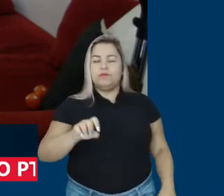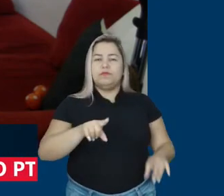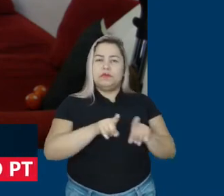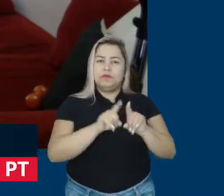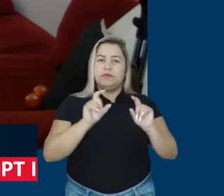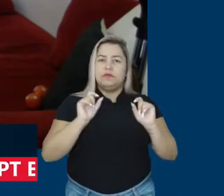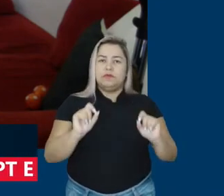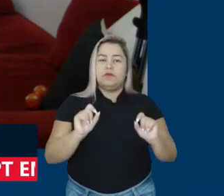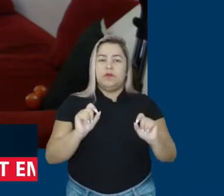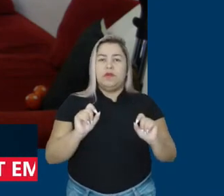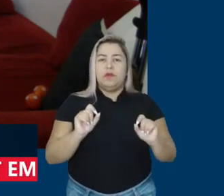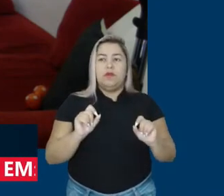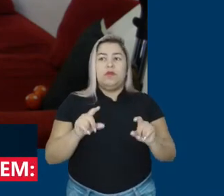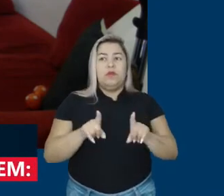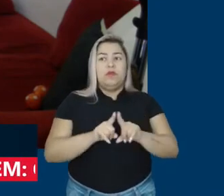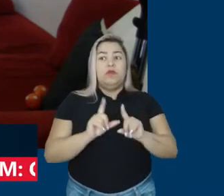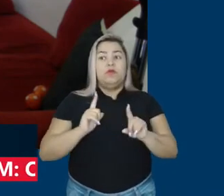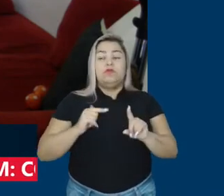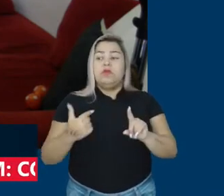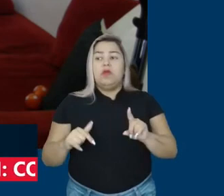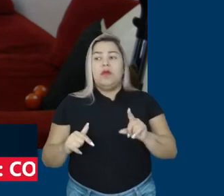modo desavergonhado,